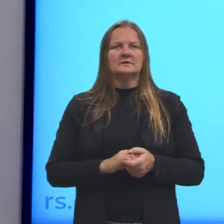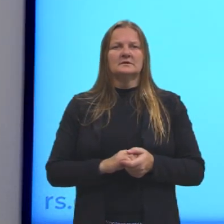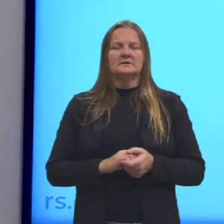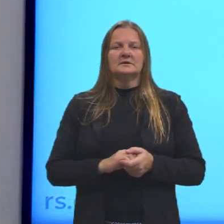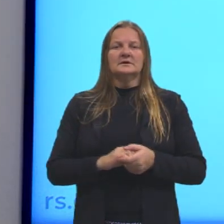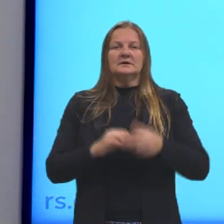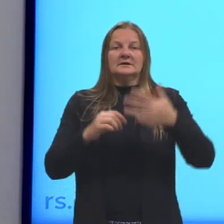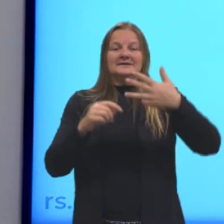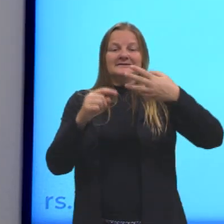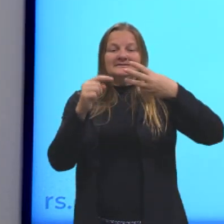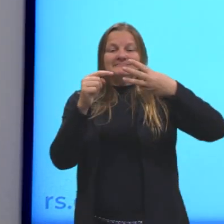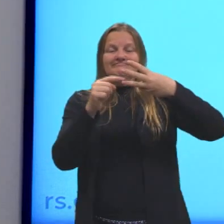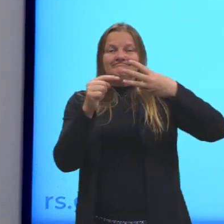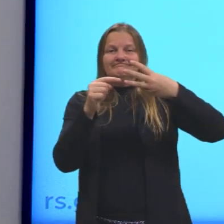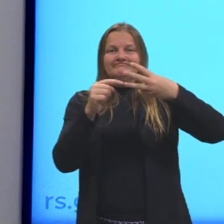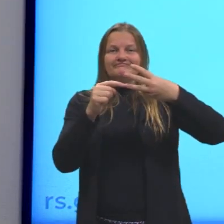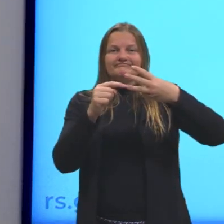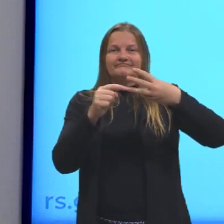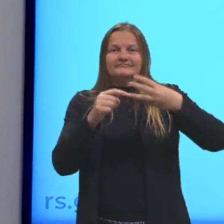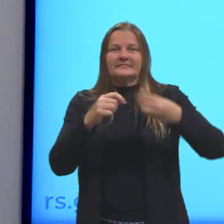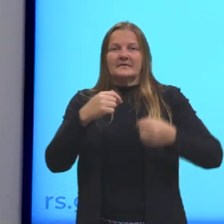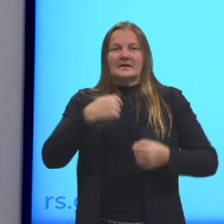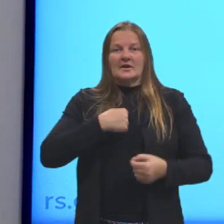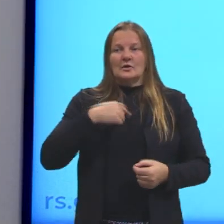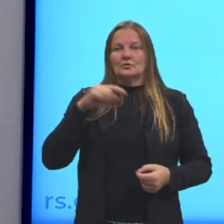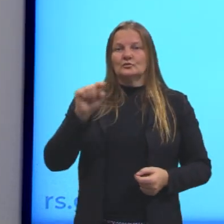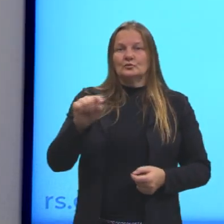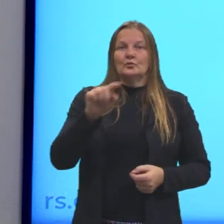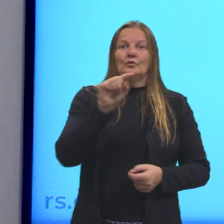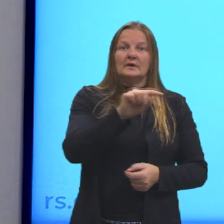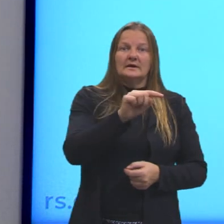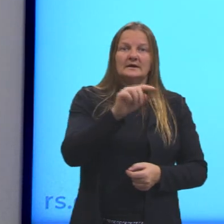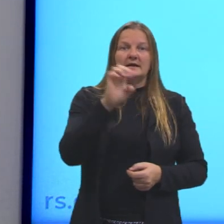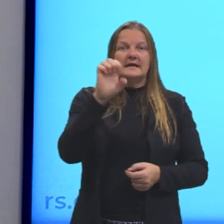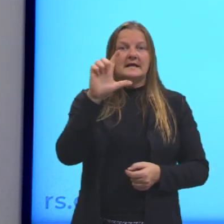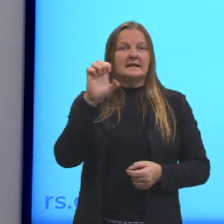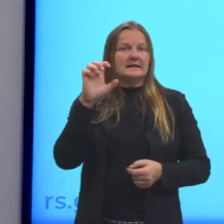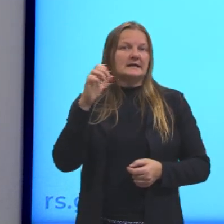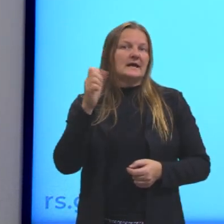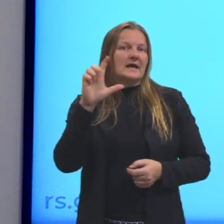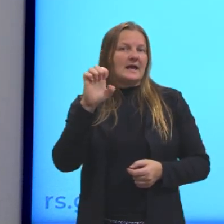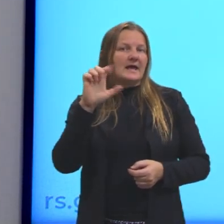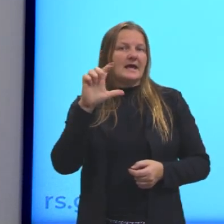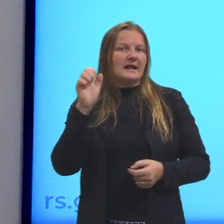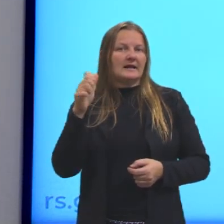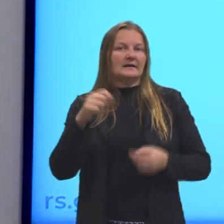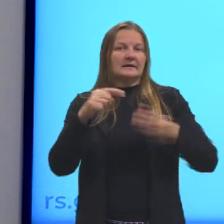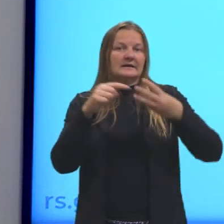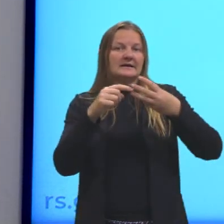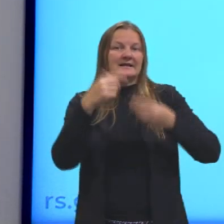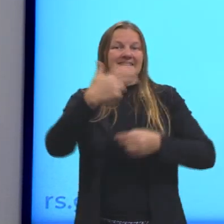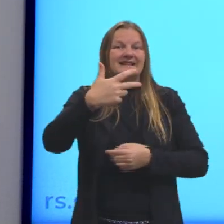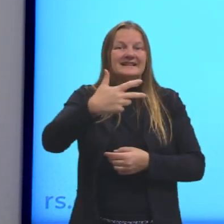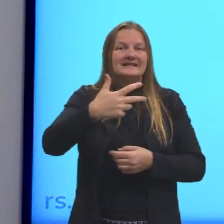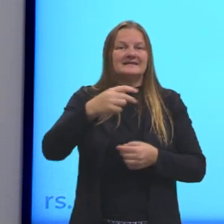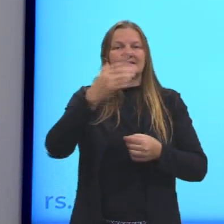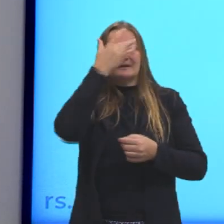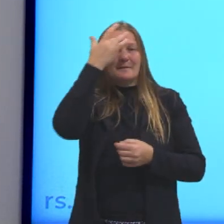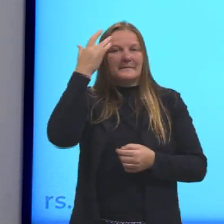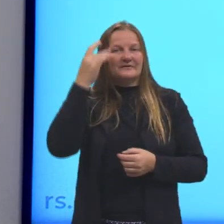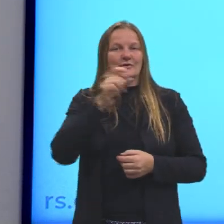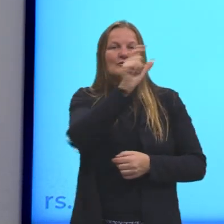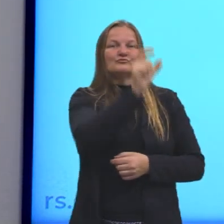terceira pessoa. Quando nós trabalhamos com o present, nós temos que sempre nos preocupar com o